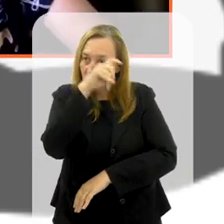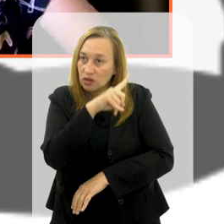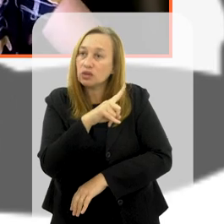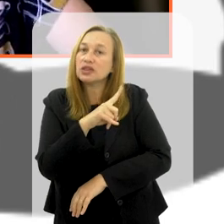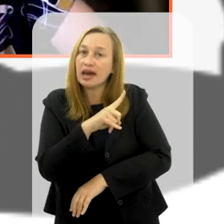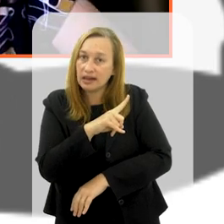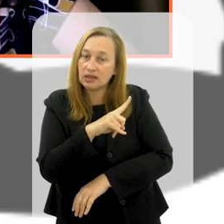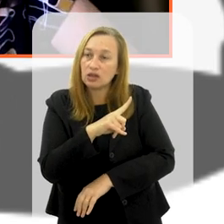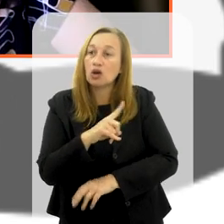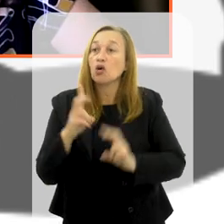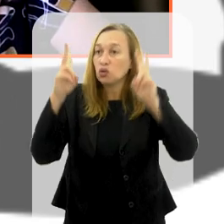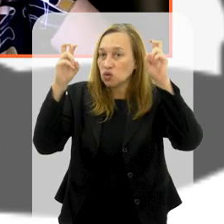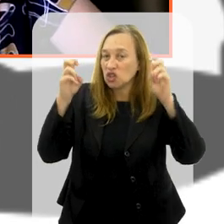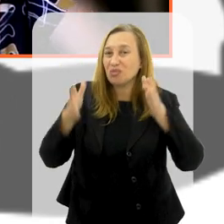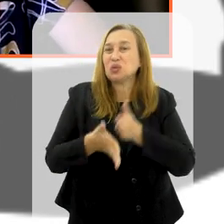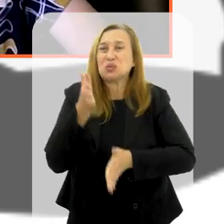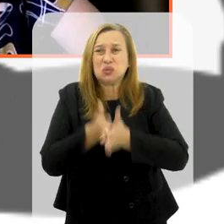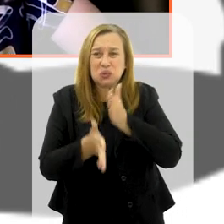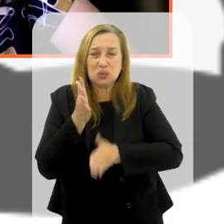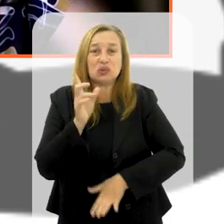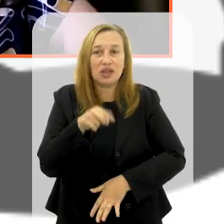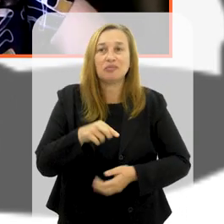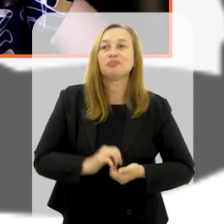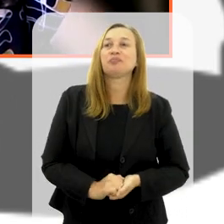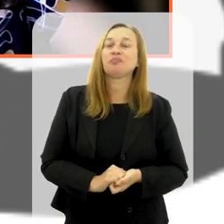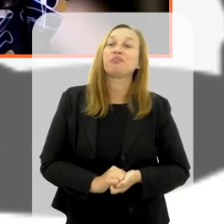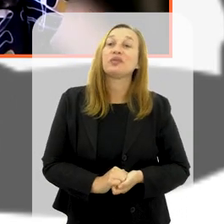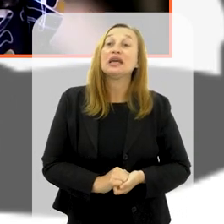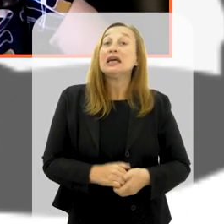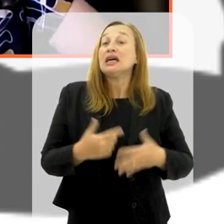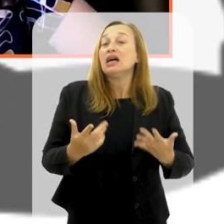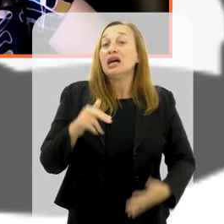vai ter mais dificuldades, porque os temas são mais complexos.